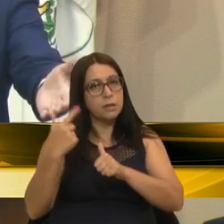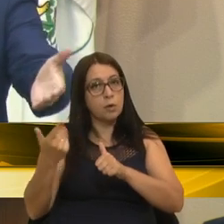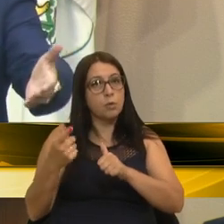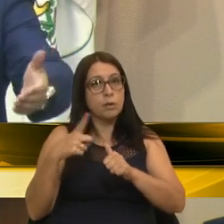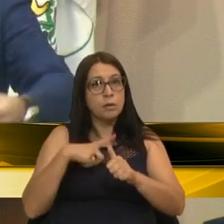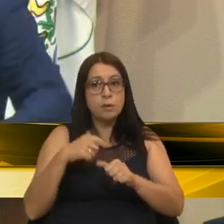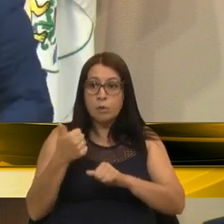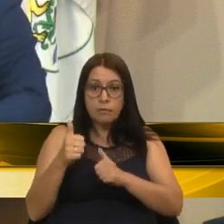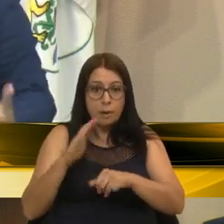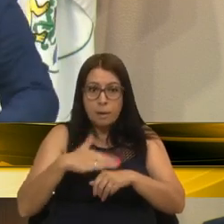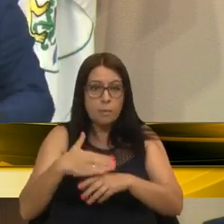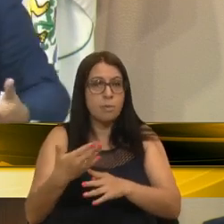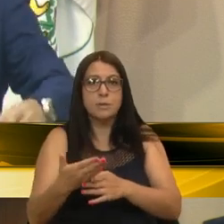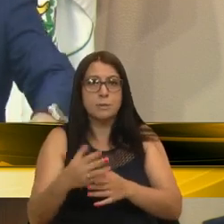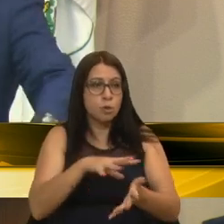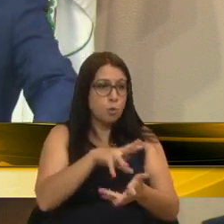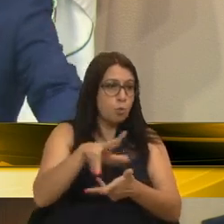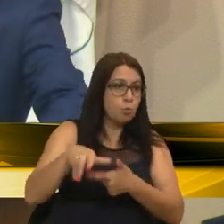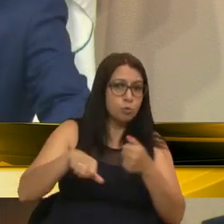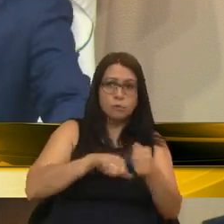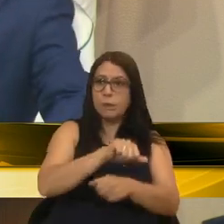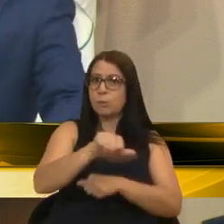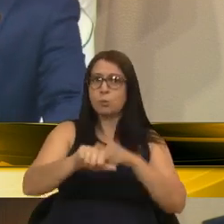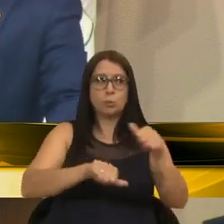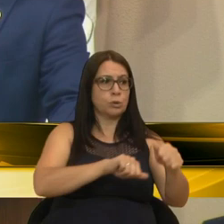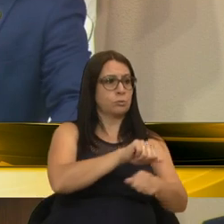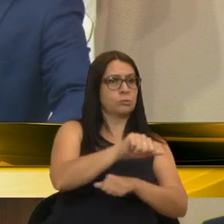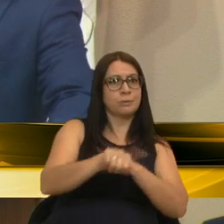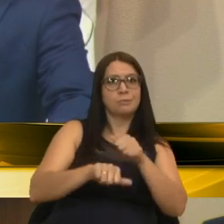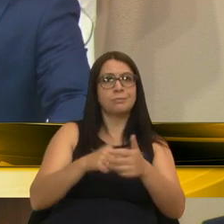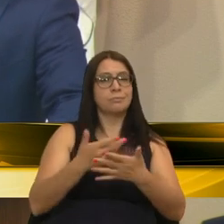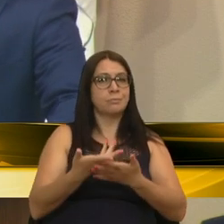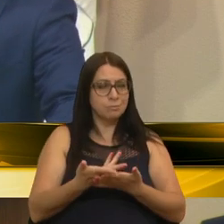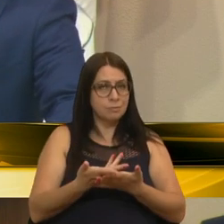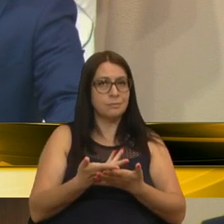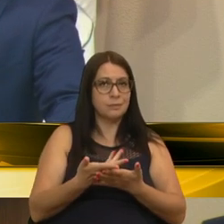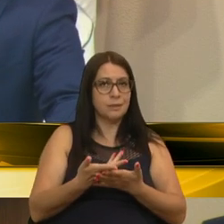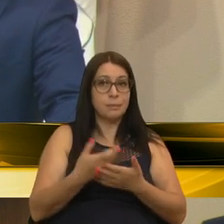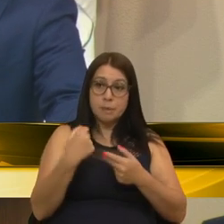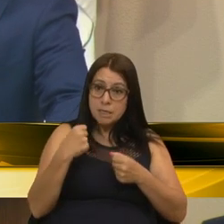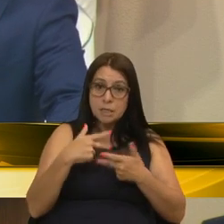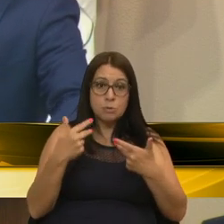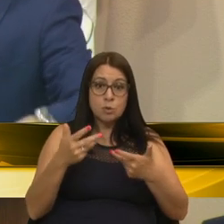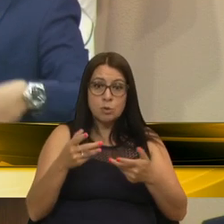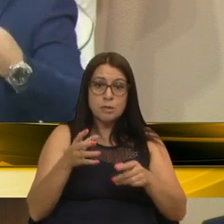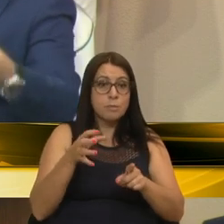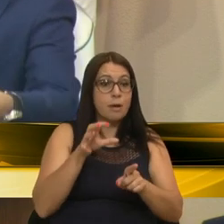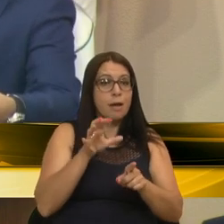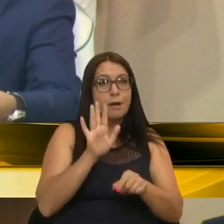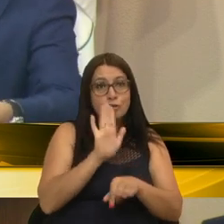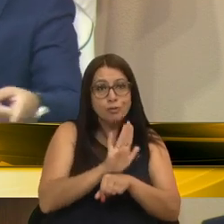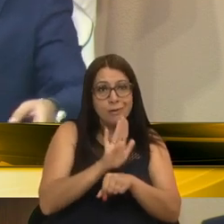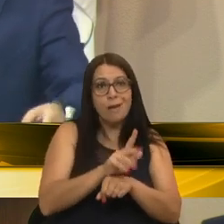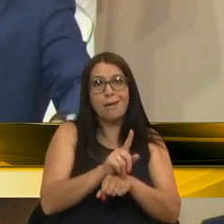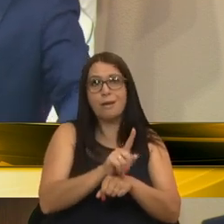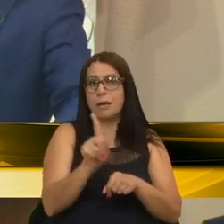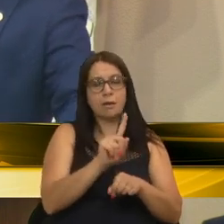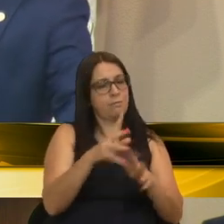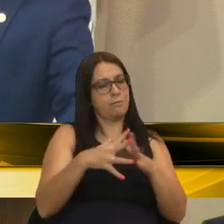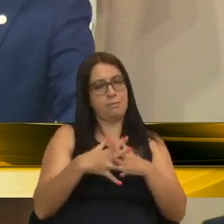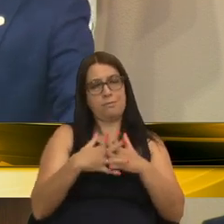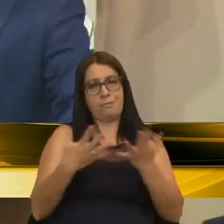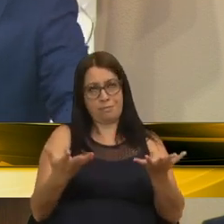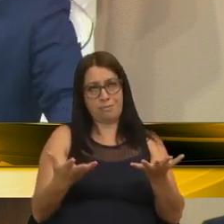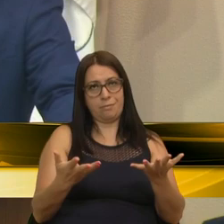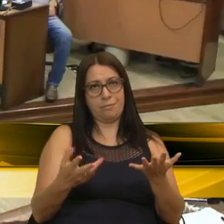agora tem que qualificar cada vez mais, porque o mundo muda. As coisas giram e precisam dessa interferência do poder público para auxiliar e não para atrapalhar.